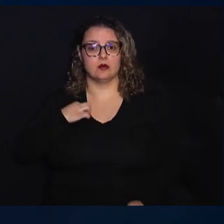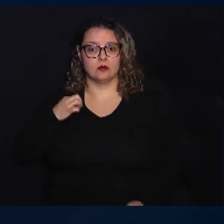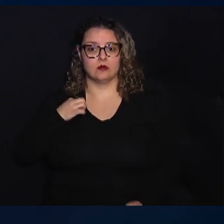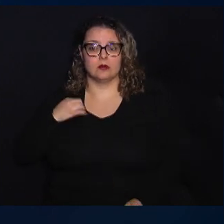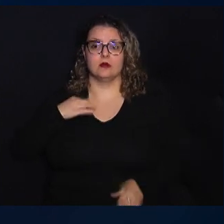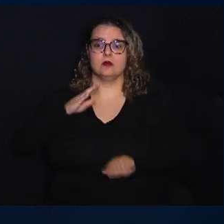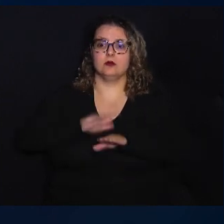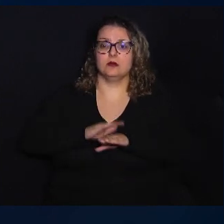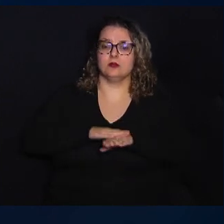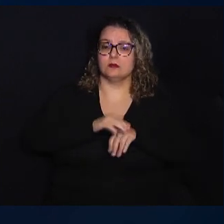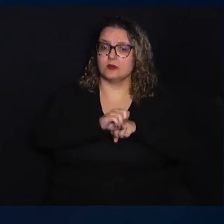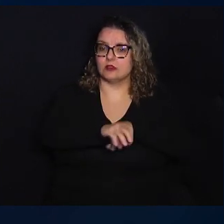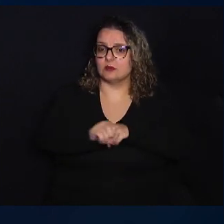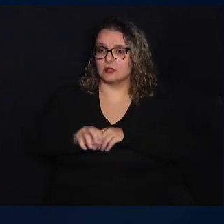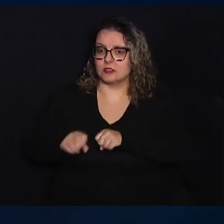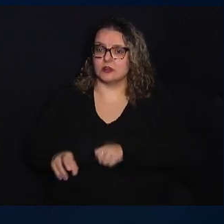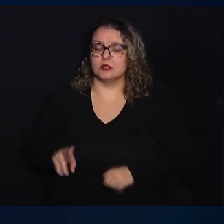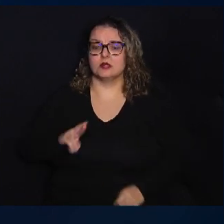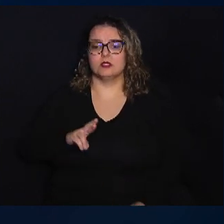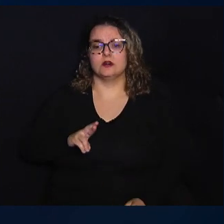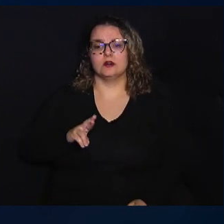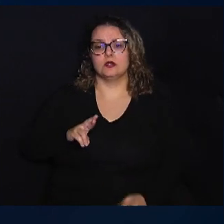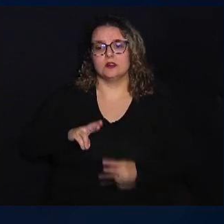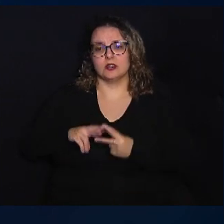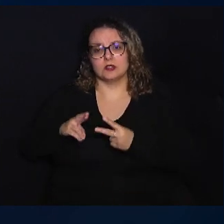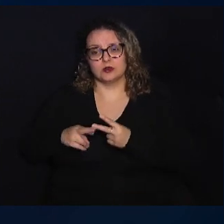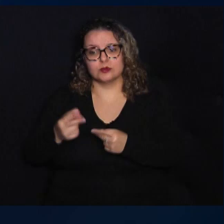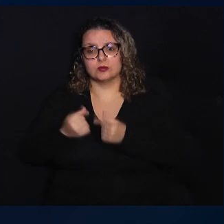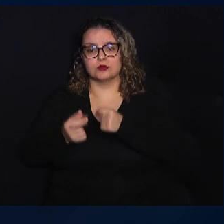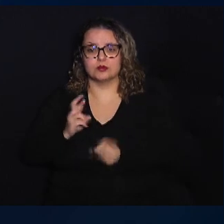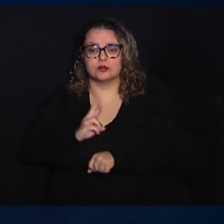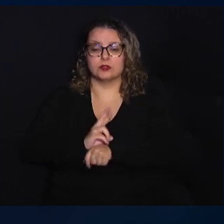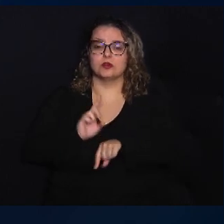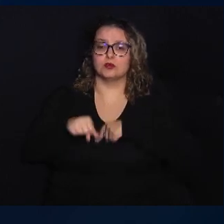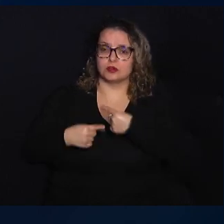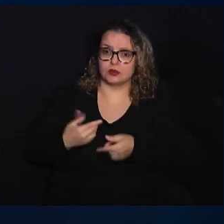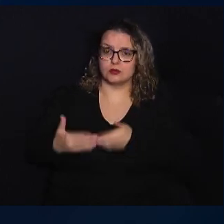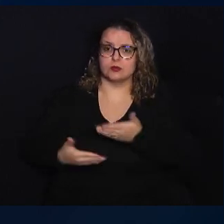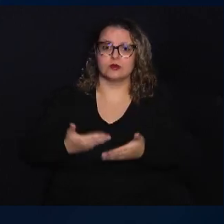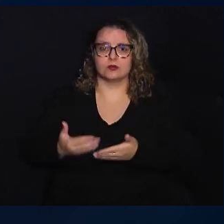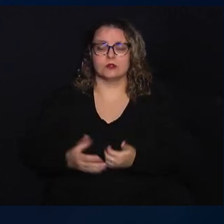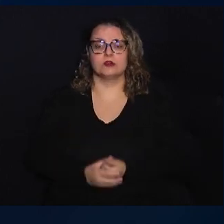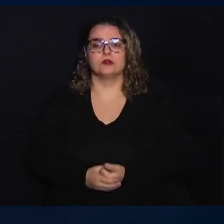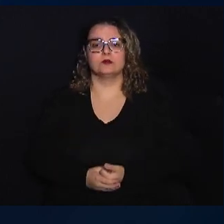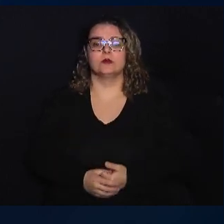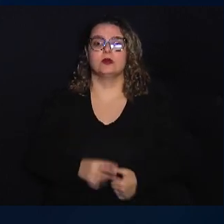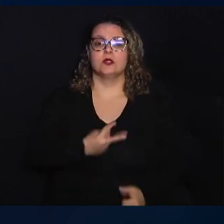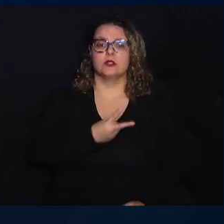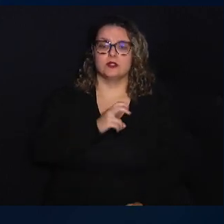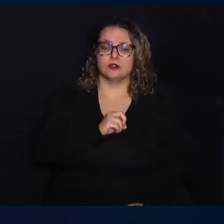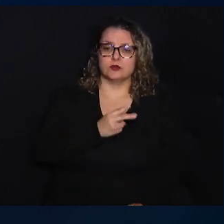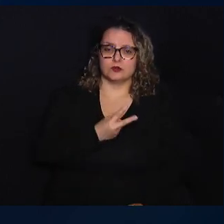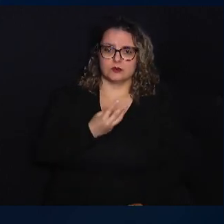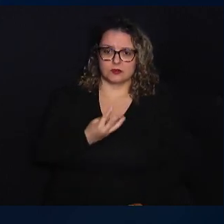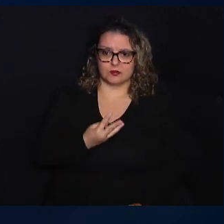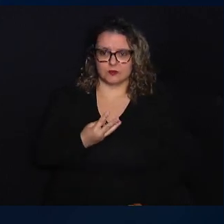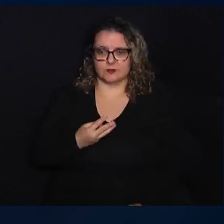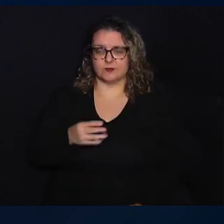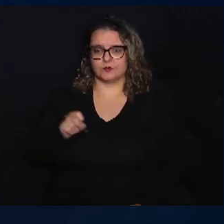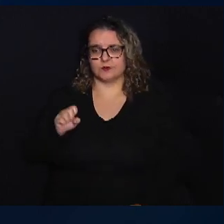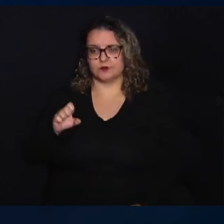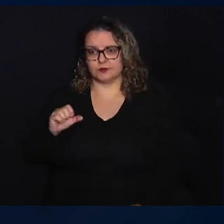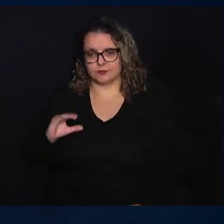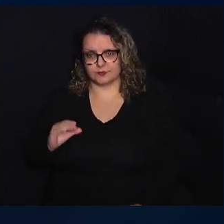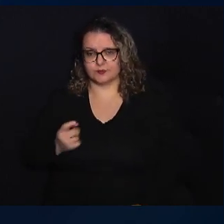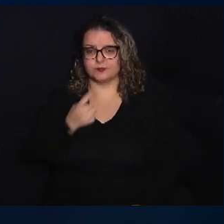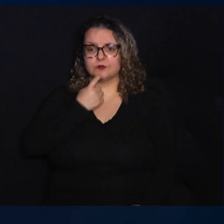educativas recursos financeiros e outros serviços Em 2023, o SESC Campinas foi responsável